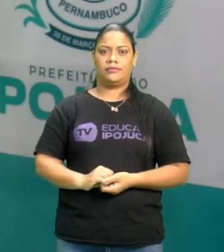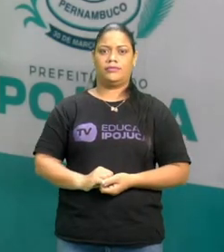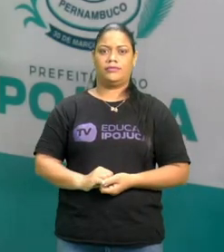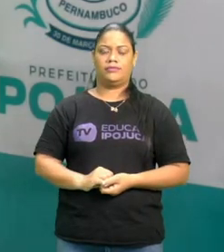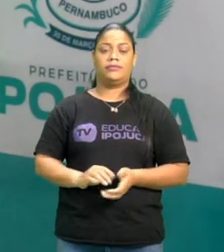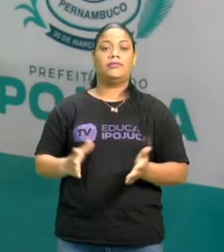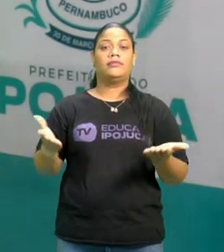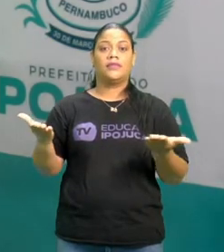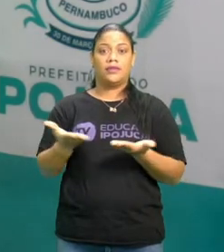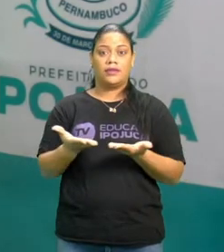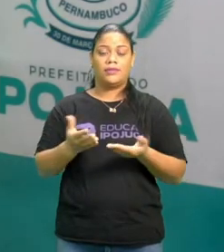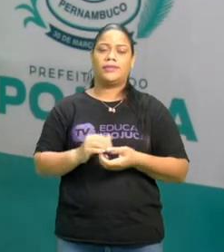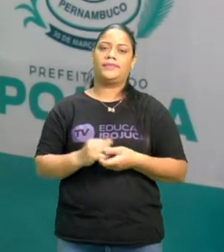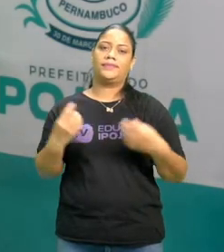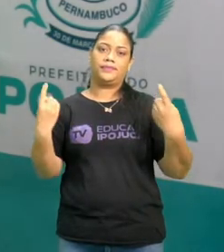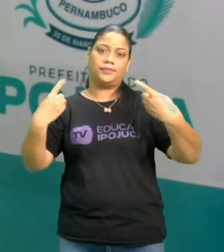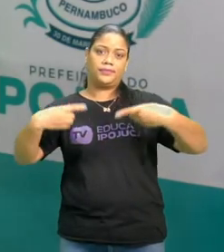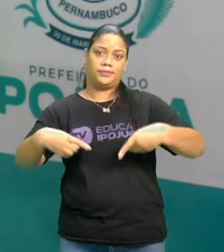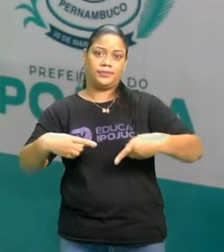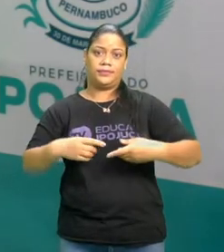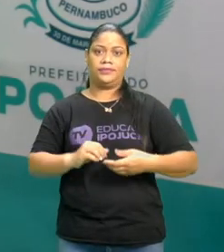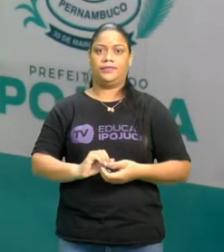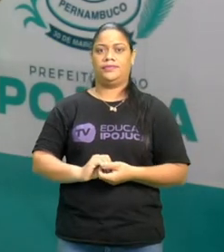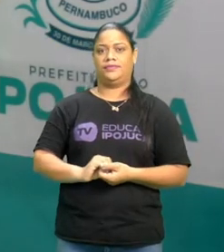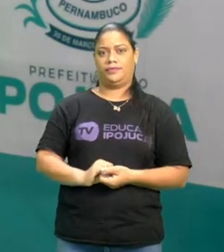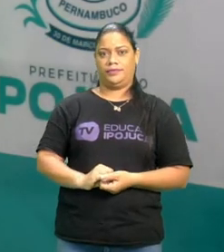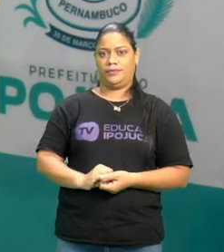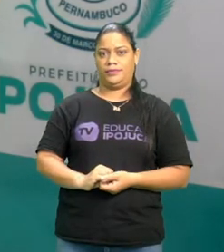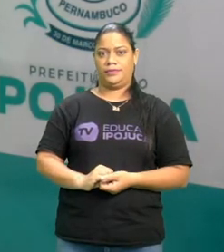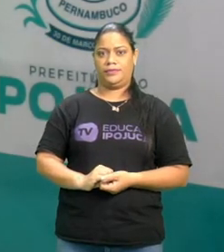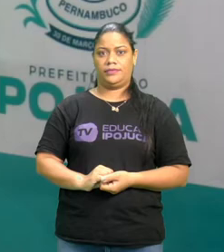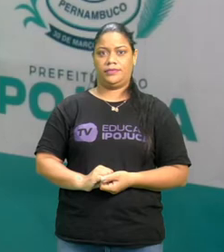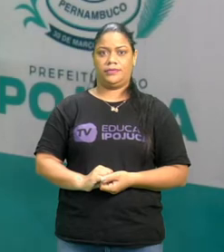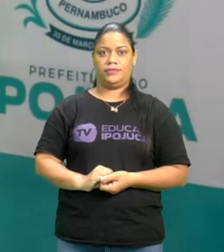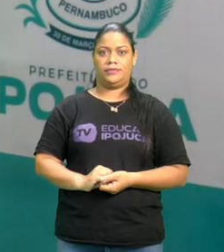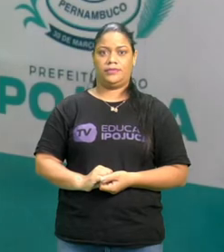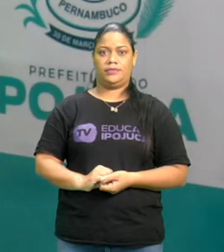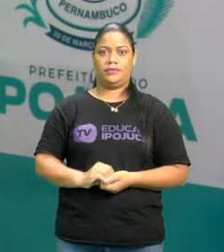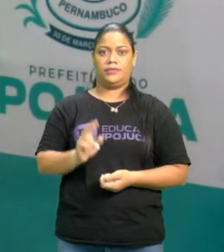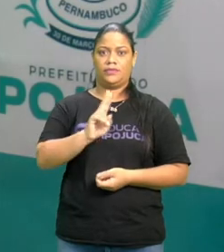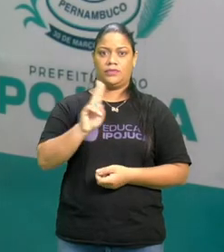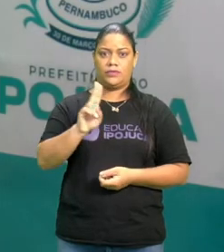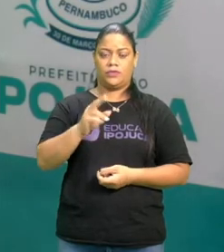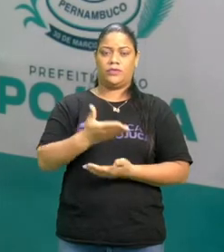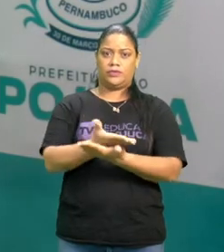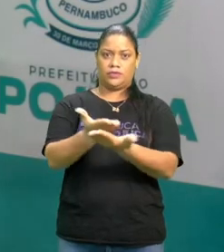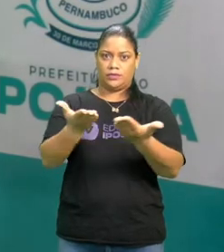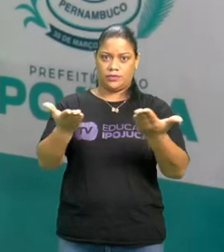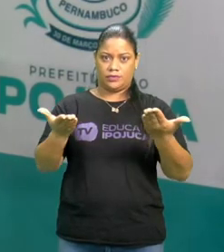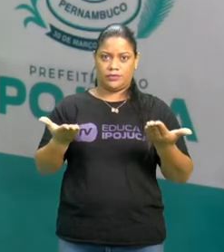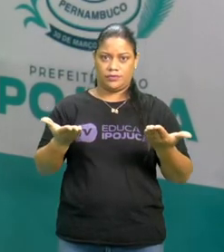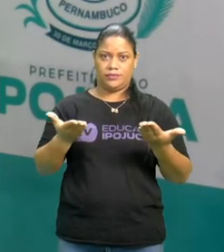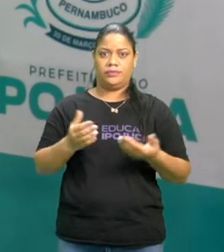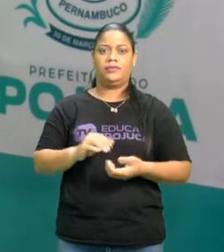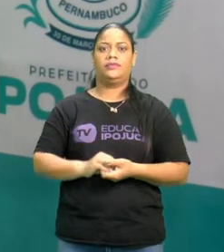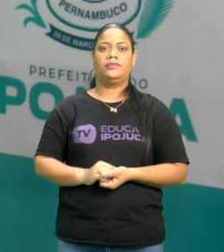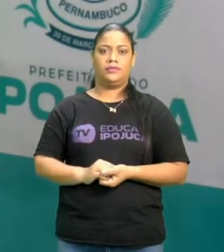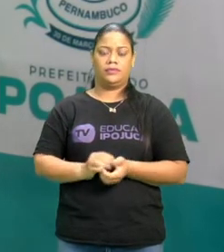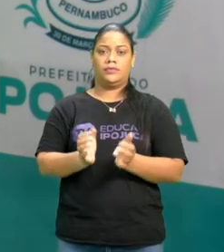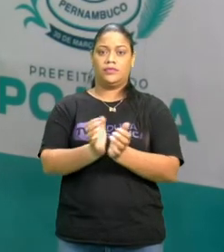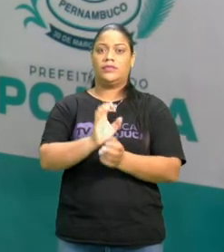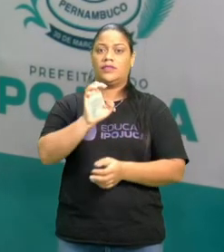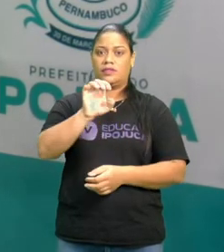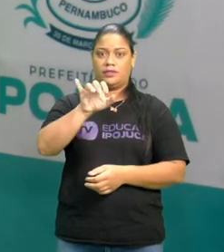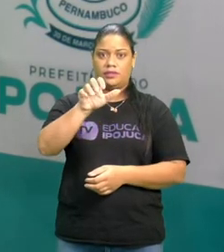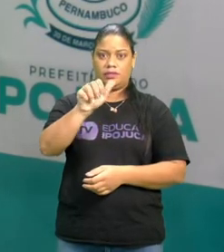Chegou o momento do nosso desafio. Tome nota aí o nome de vocês, aluno ou aluna, a turma EJA